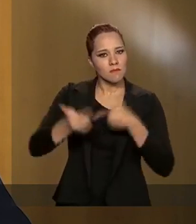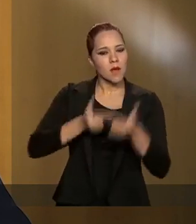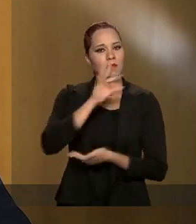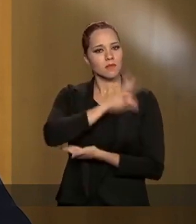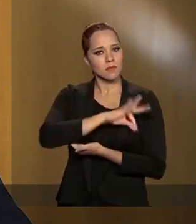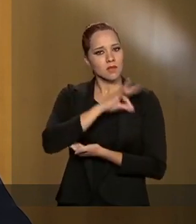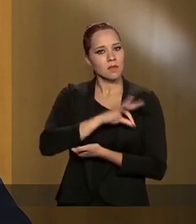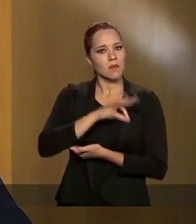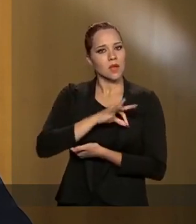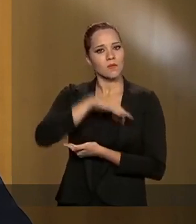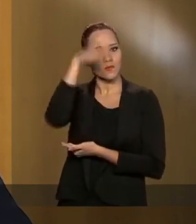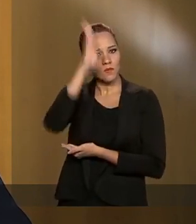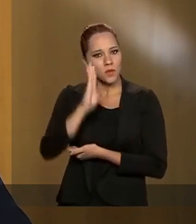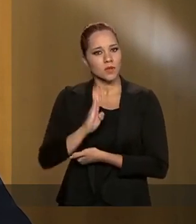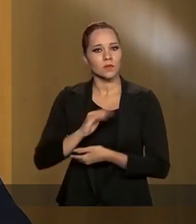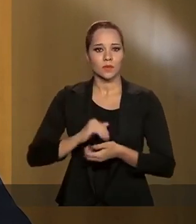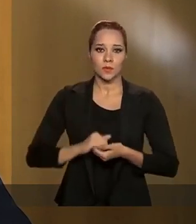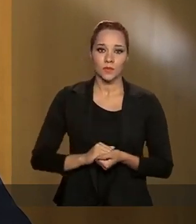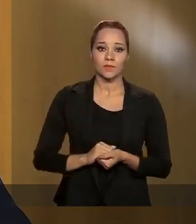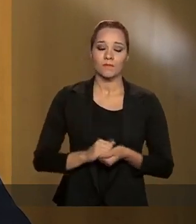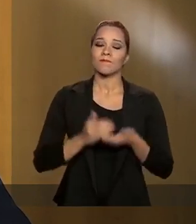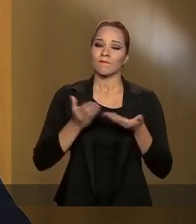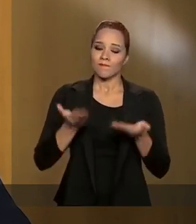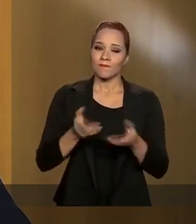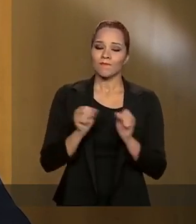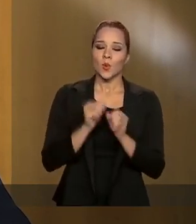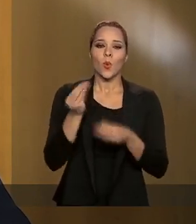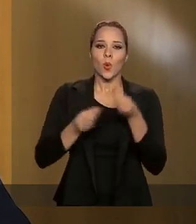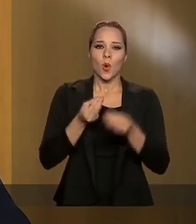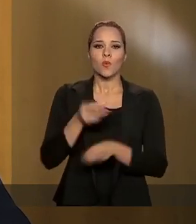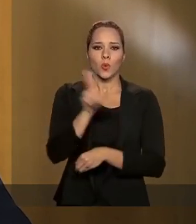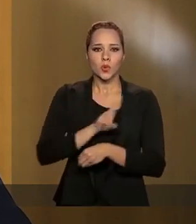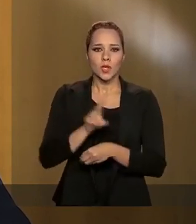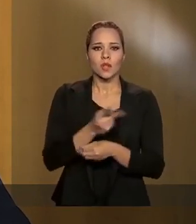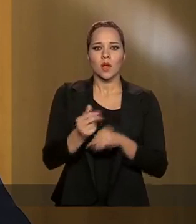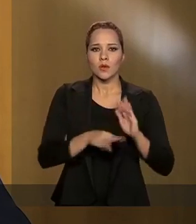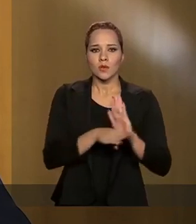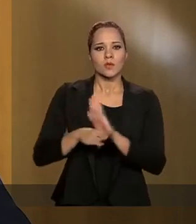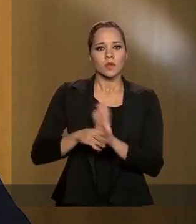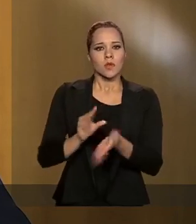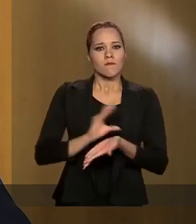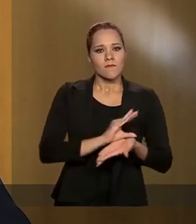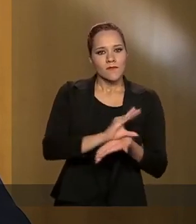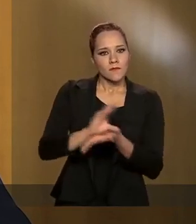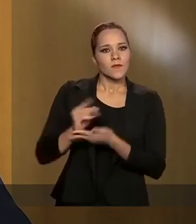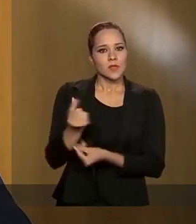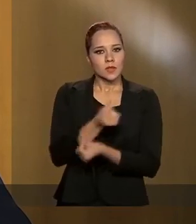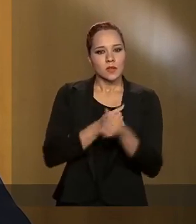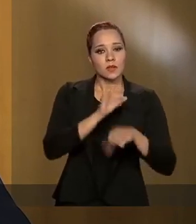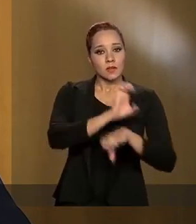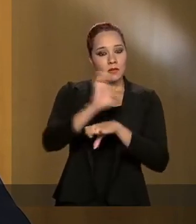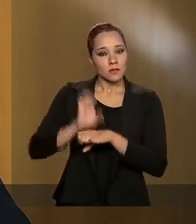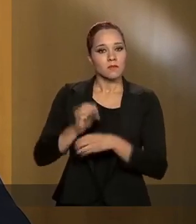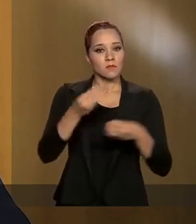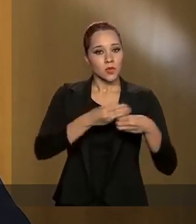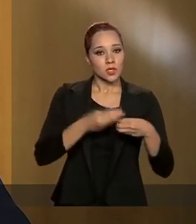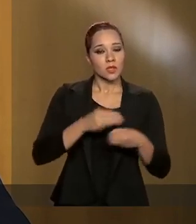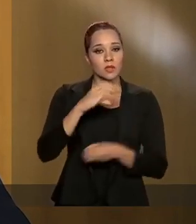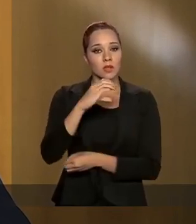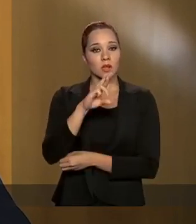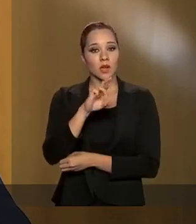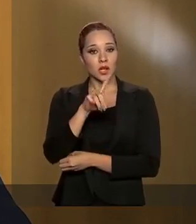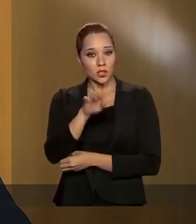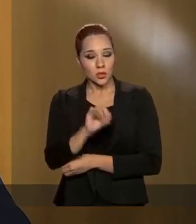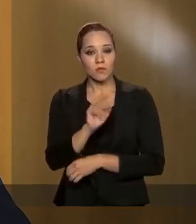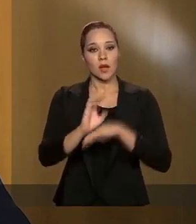renda dos brasileiros. Fizemos isso através de ajuda financeira aos estados e municípios, linhas de crédito para